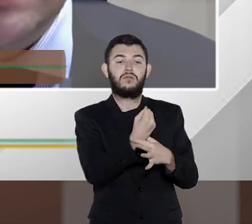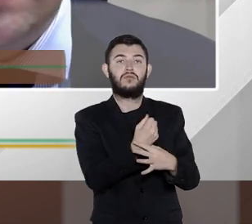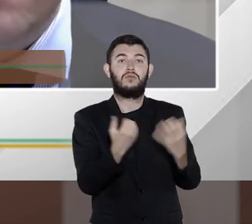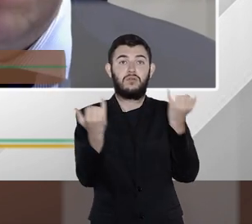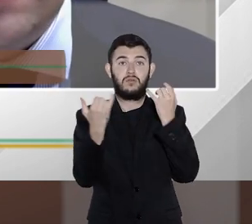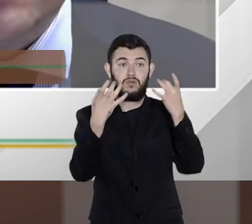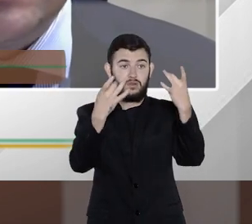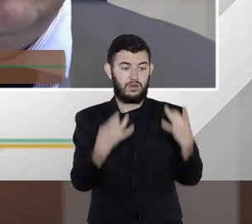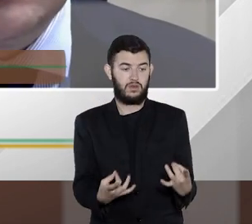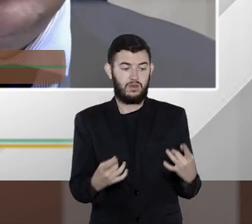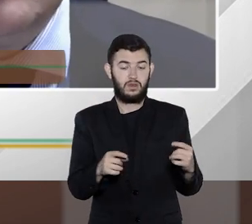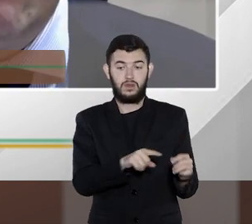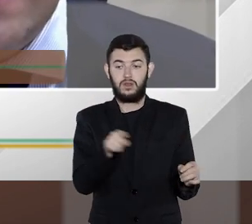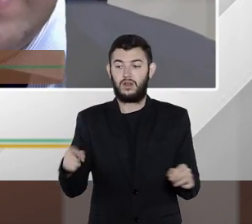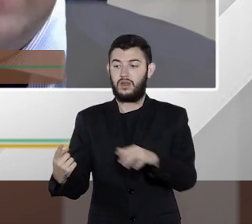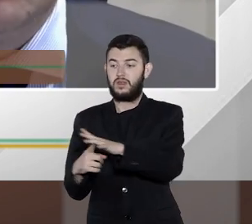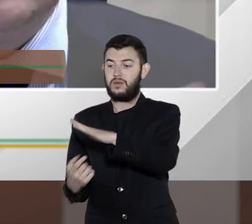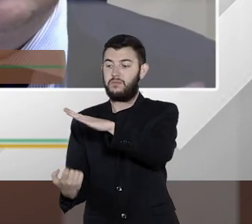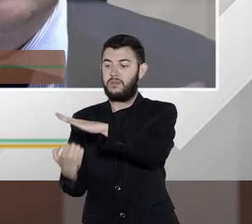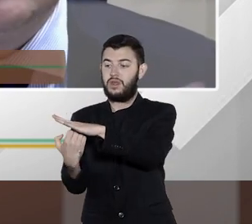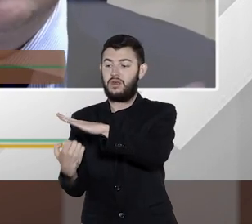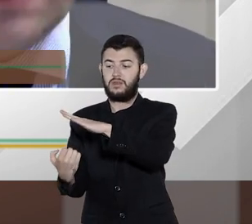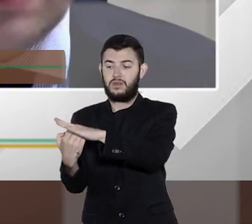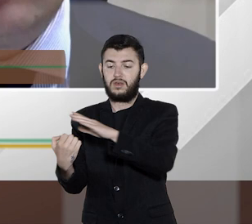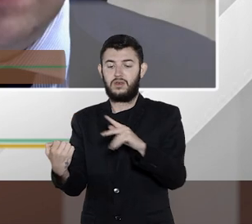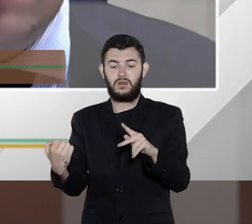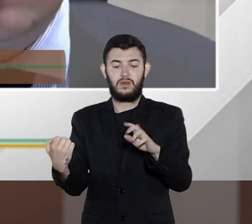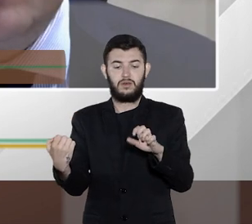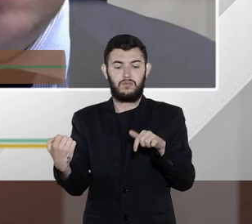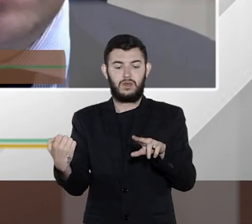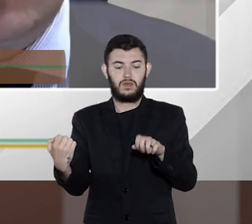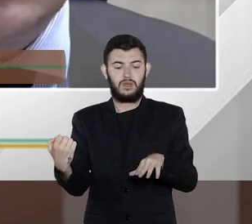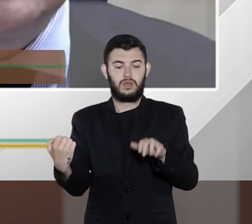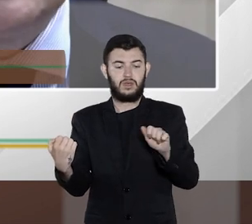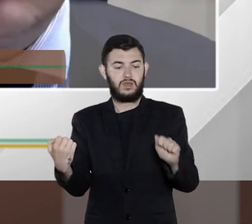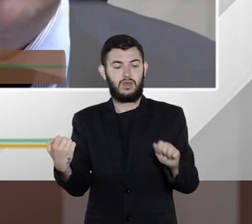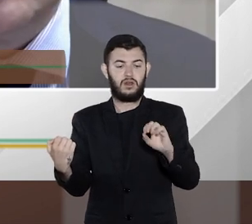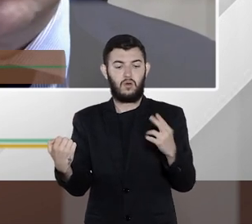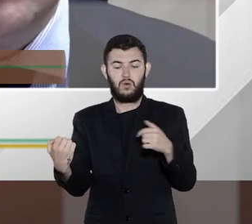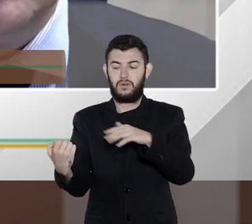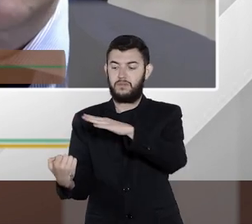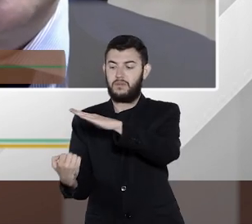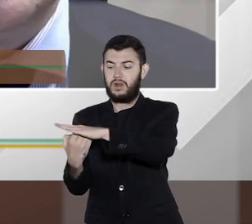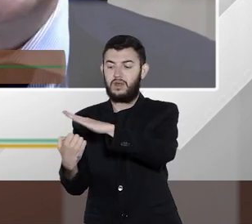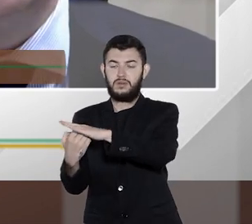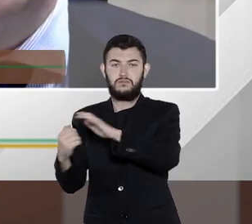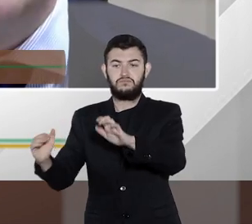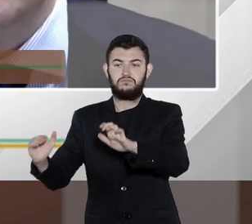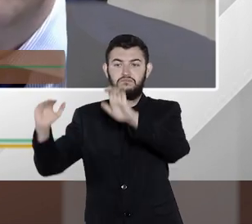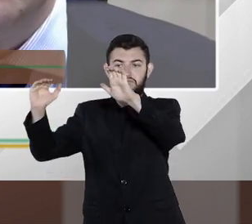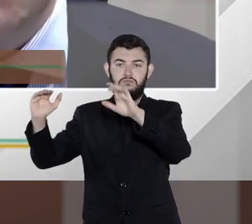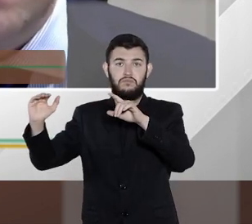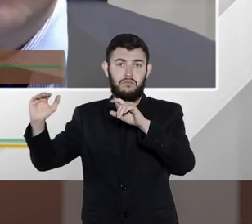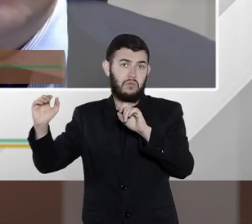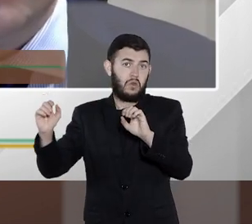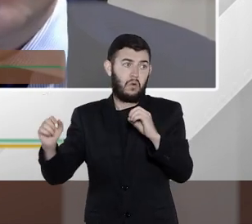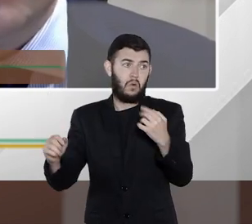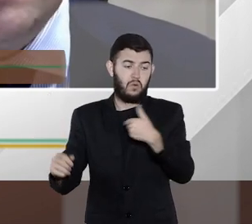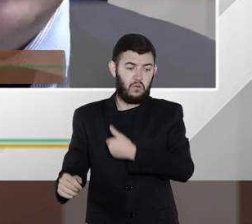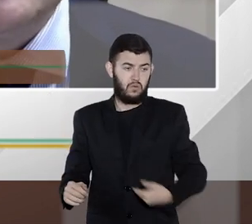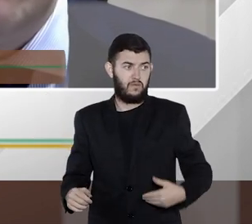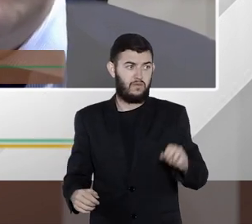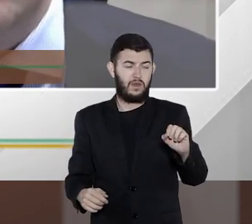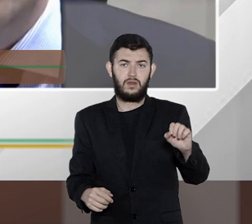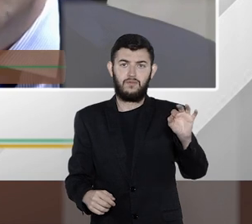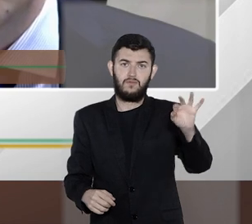empresa, a grande empresa e de pequenos municípios até a União, nós temos aí uma necessidade de investimentos